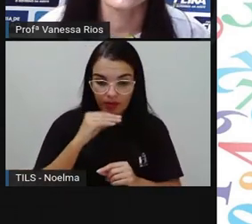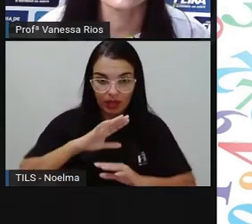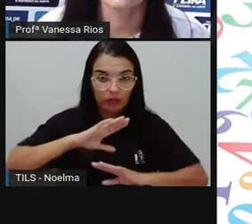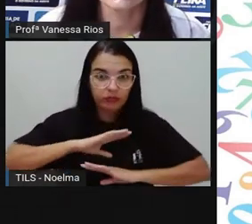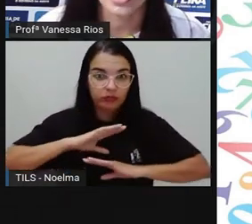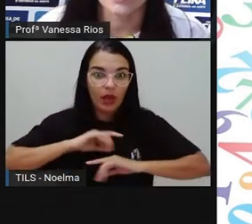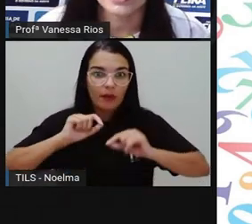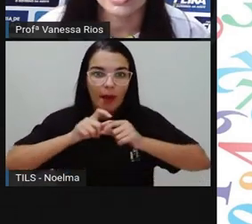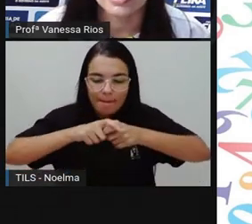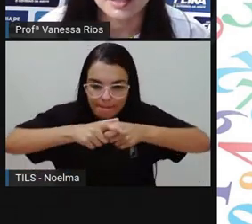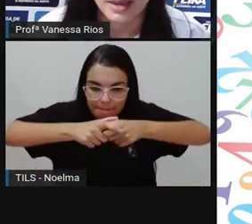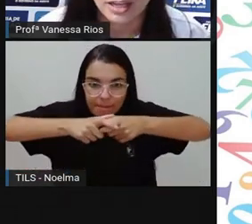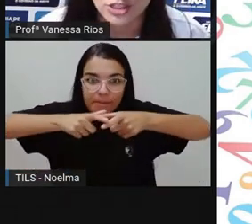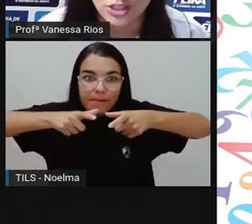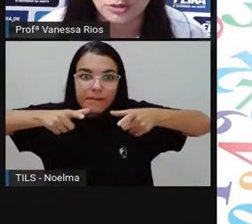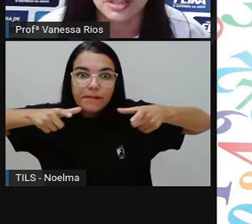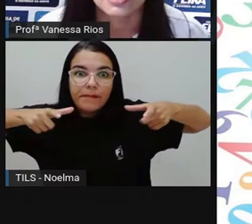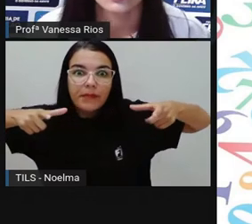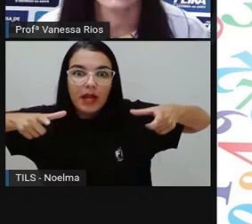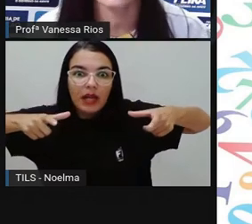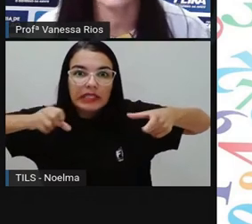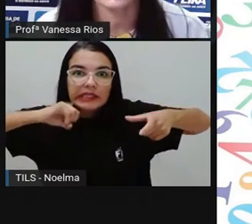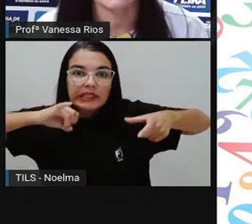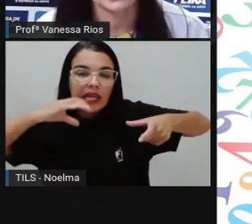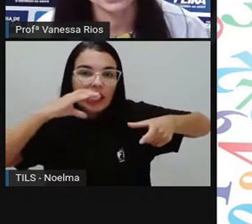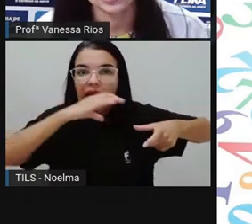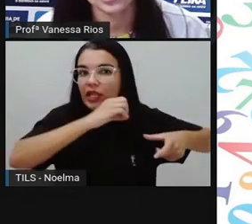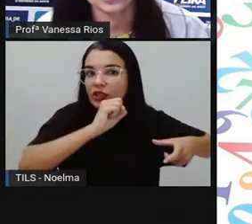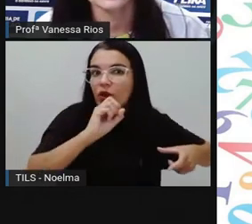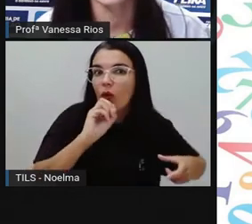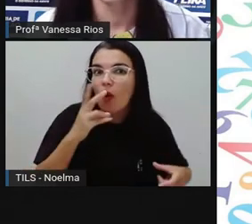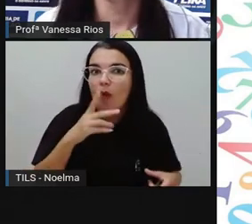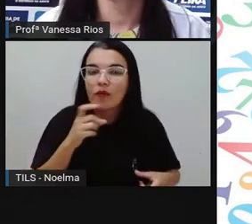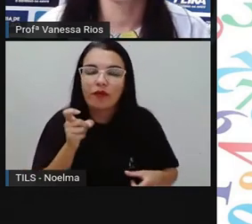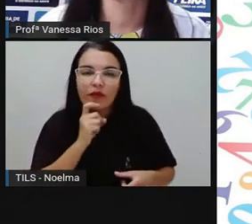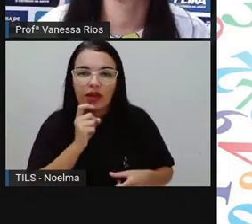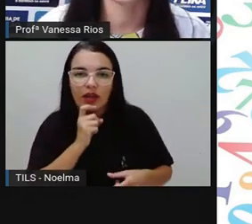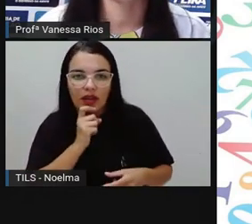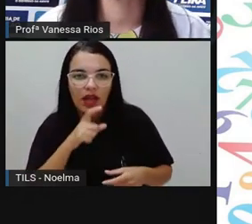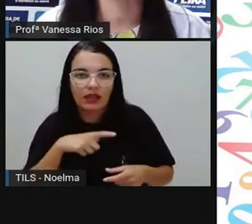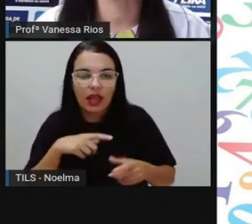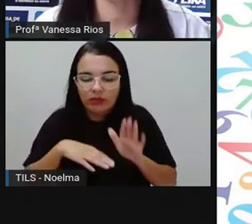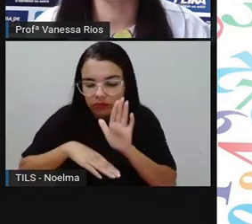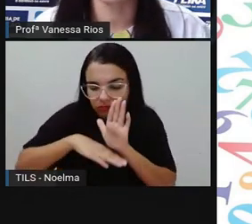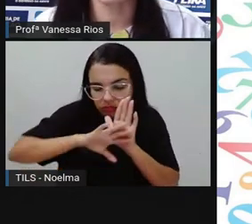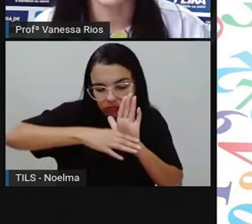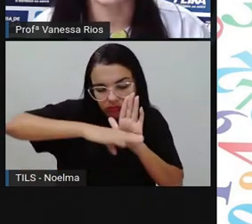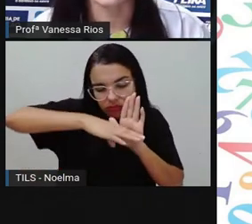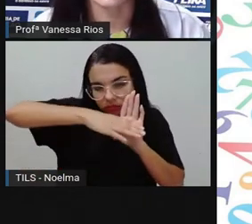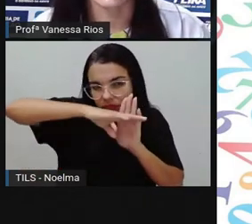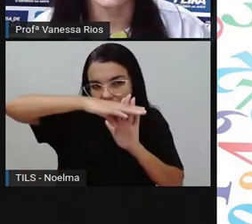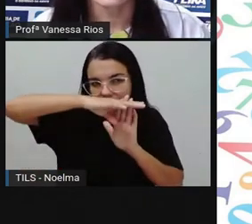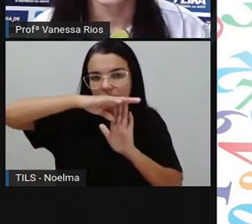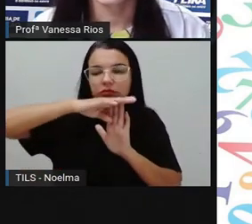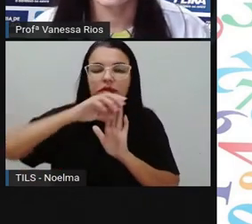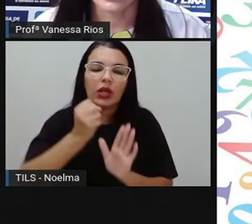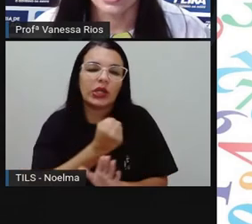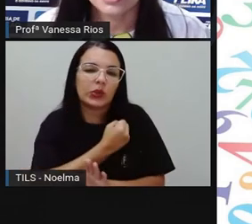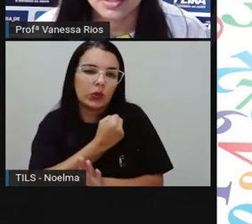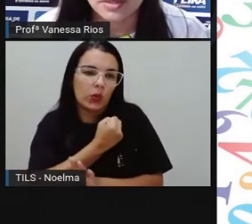dilatação térmica das partículas e construir a partir disso uma escala termométrica.